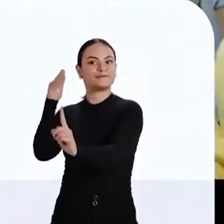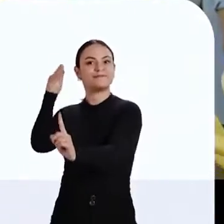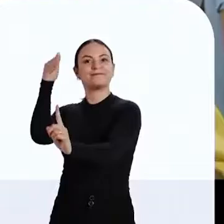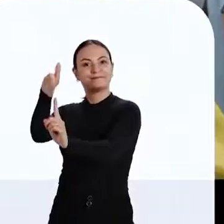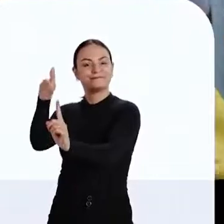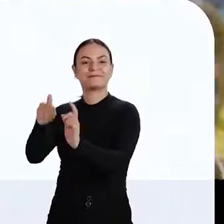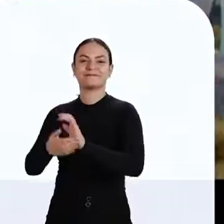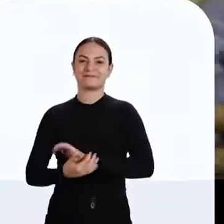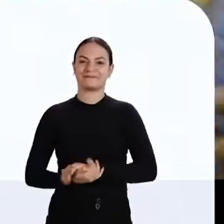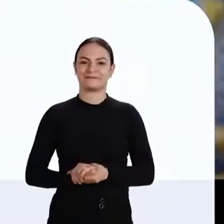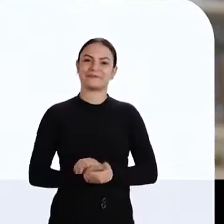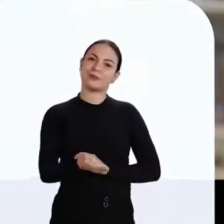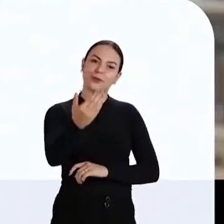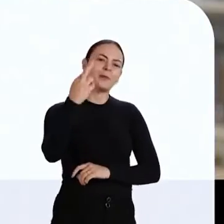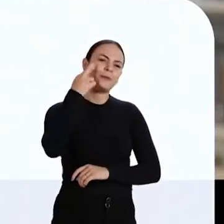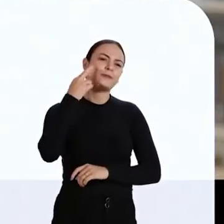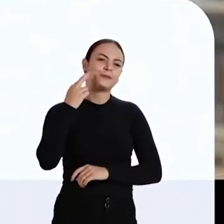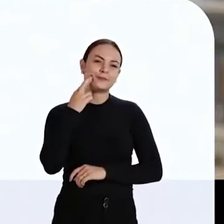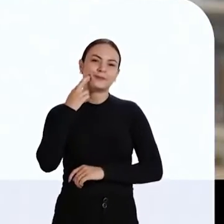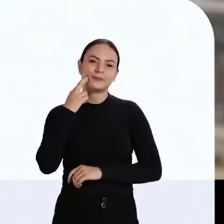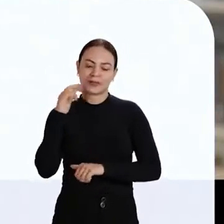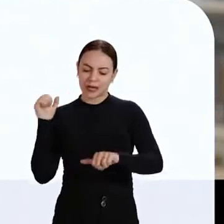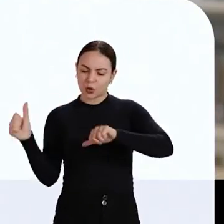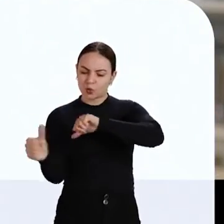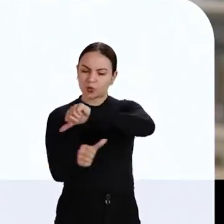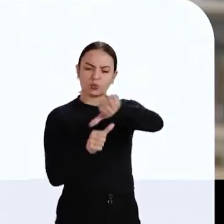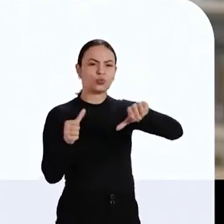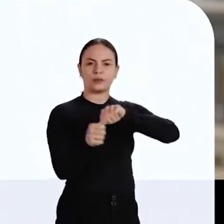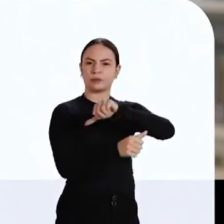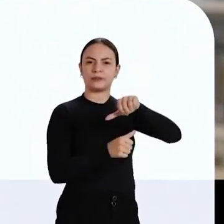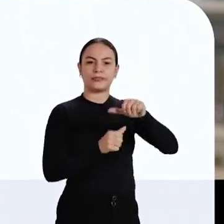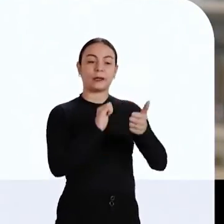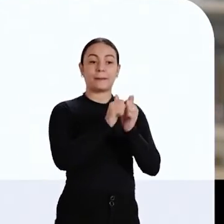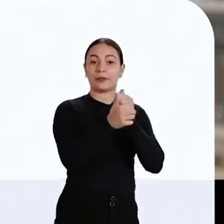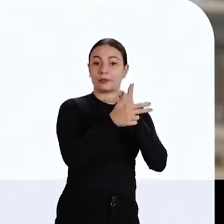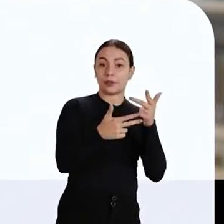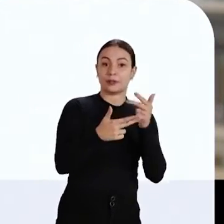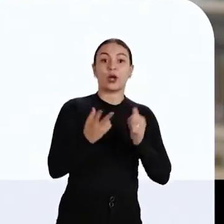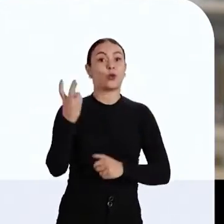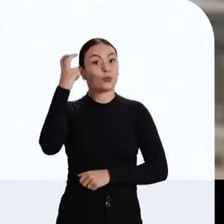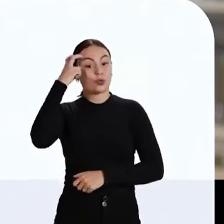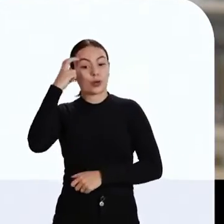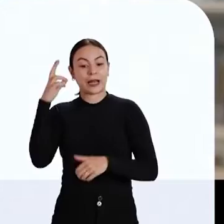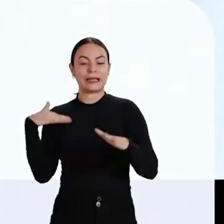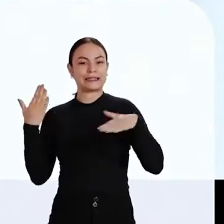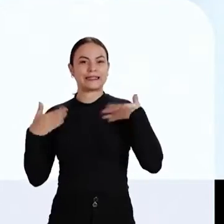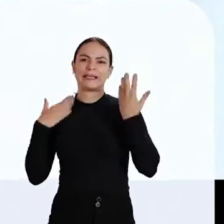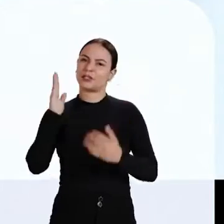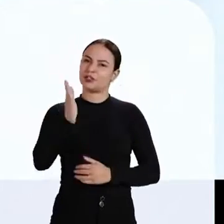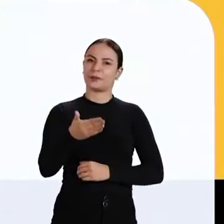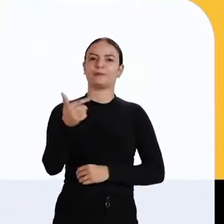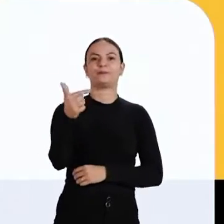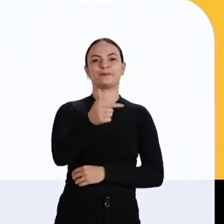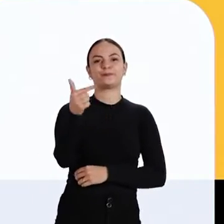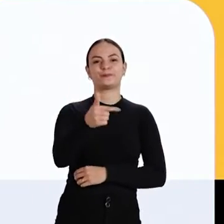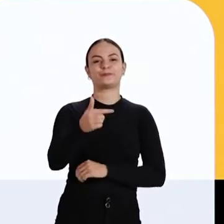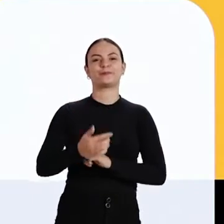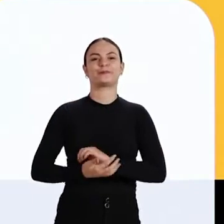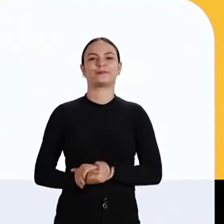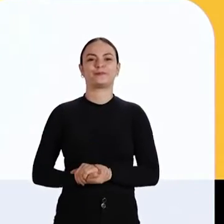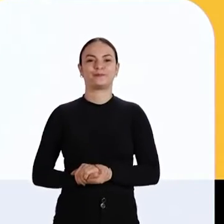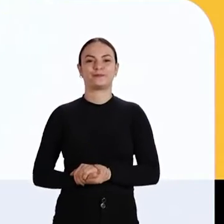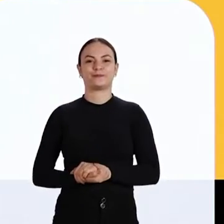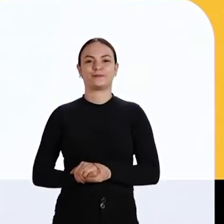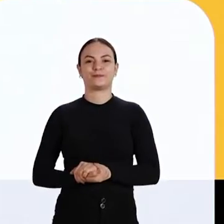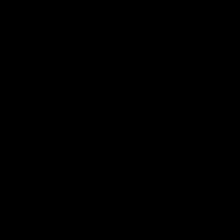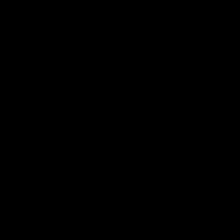somos governadores com muita frente. Bora Rondônia, um novo tempo para o esporte, para a cultura e para o lazer é pra já. É 22.